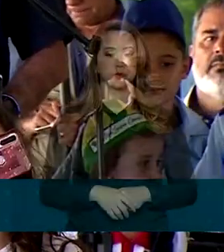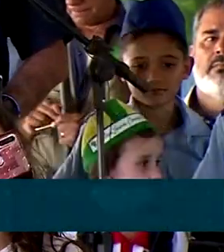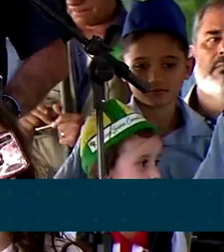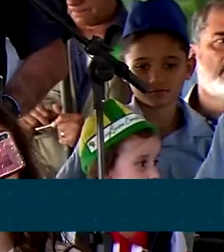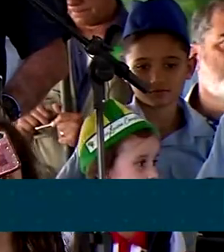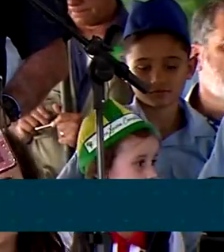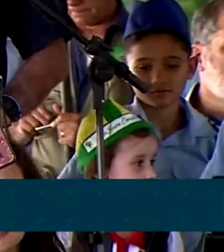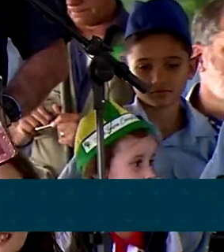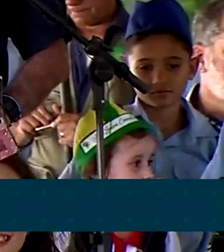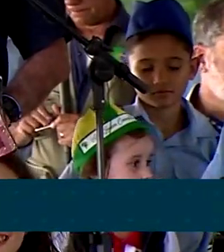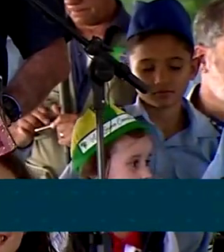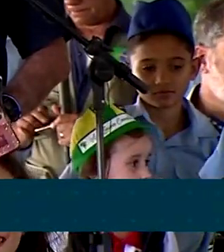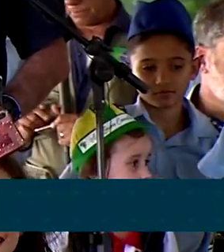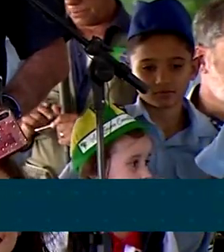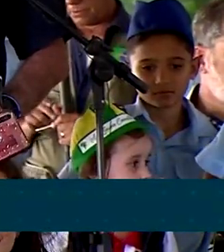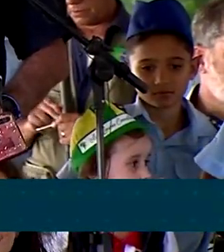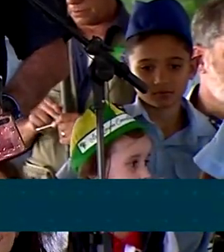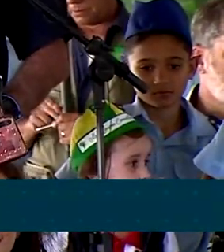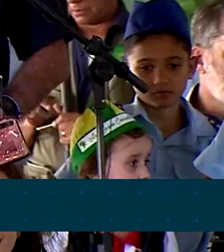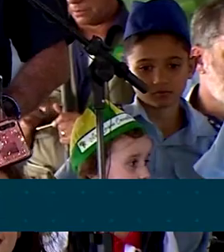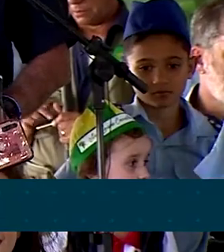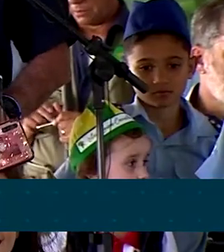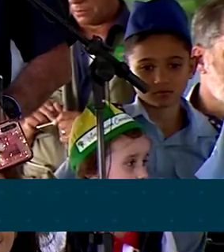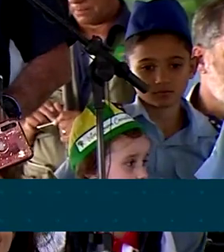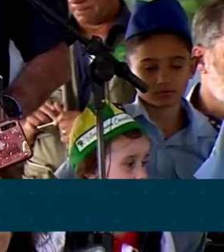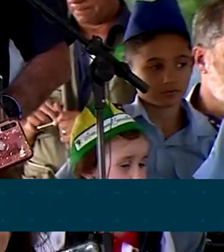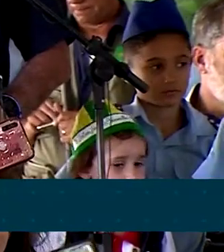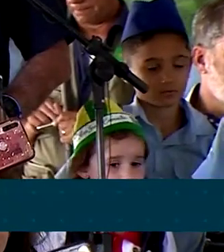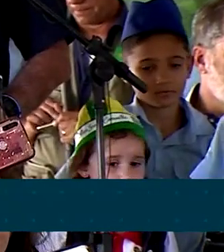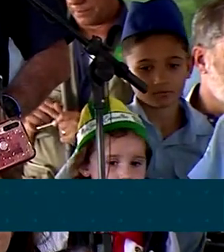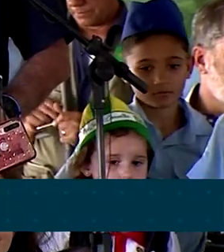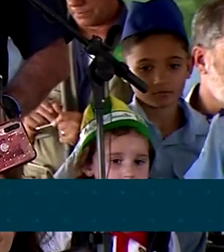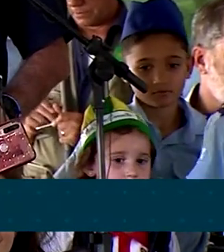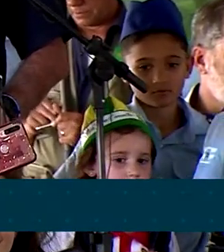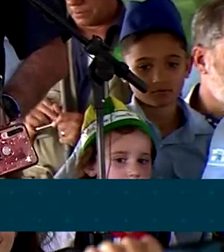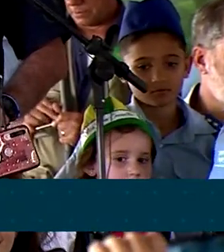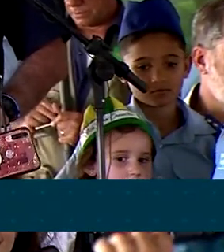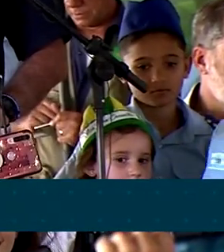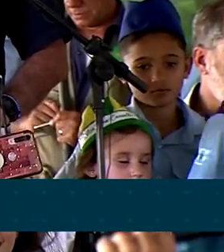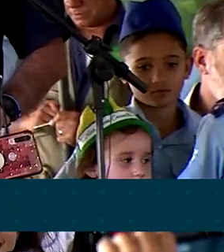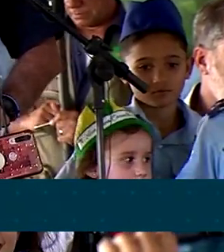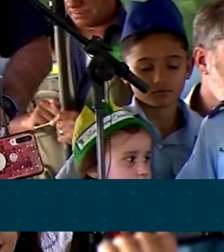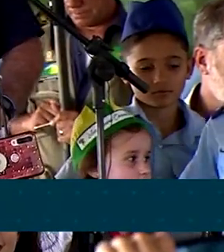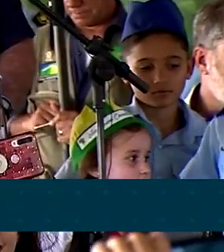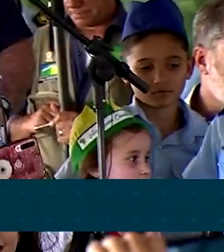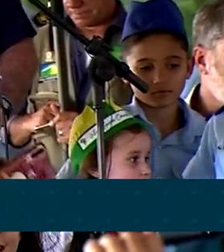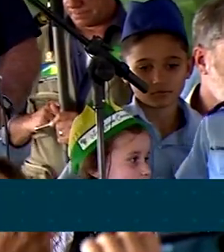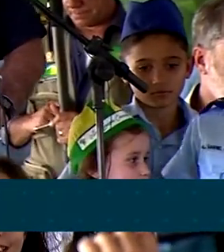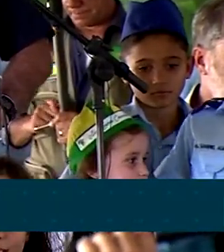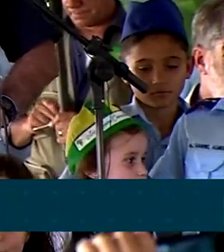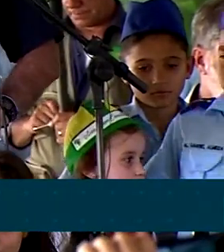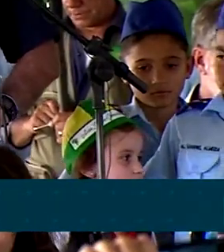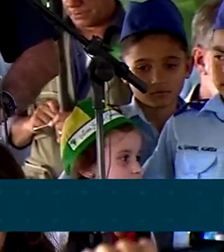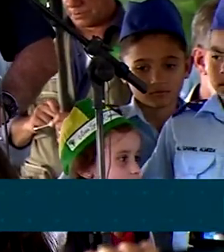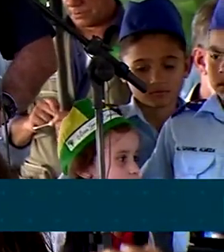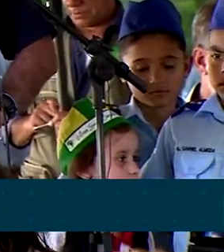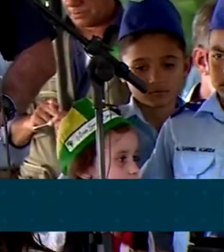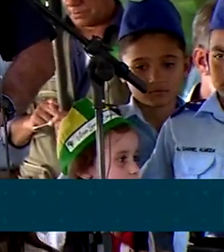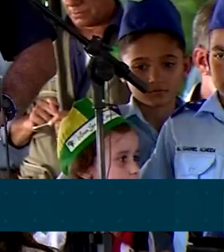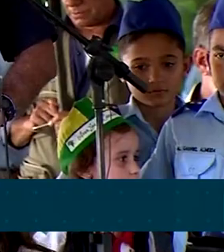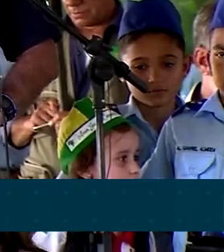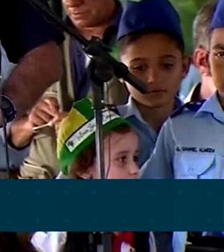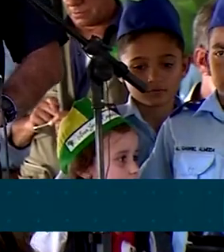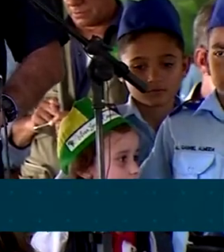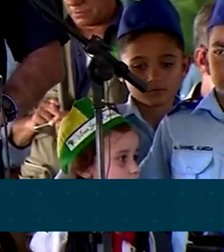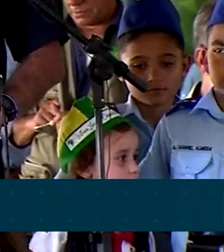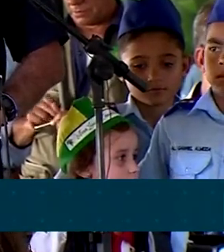é o celeiro do mundo. São homens e mulheres que vieram